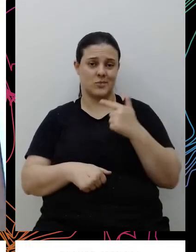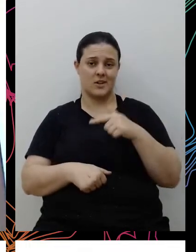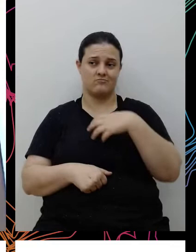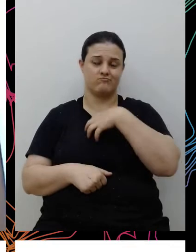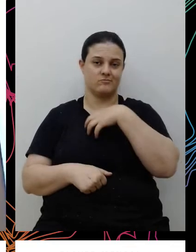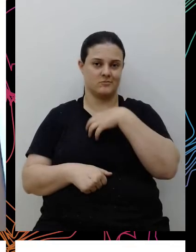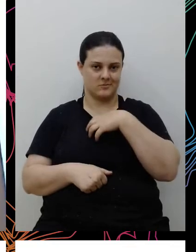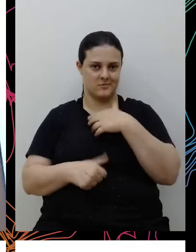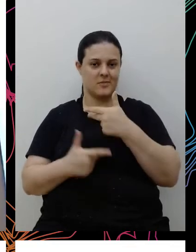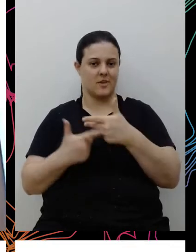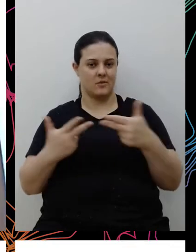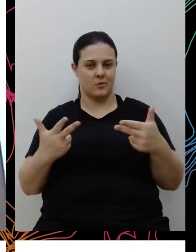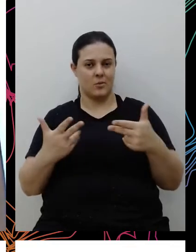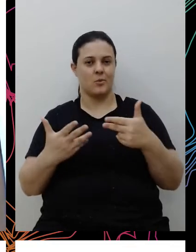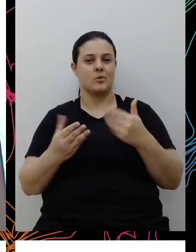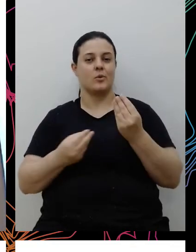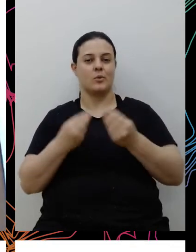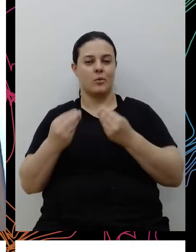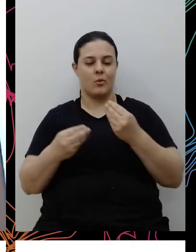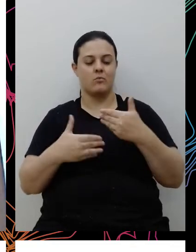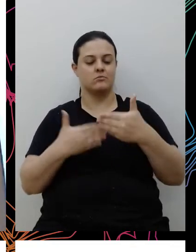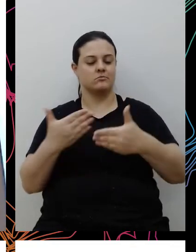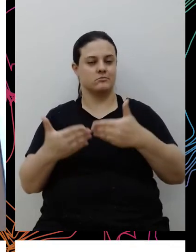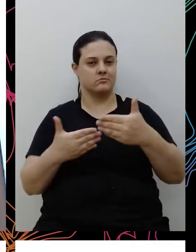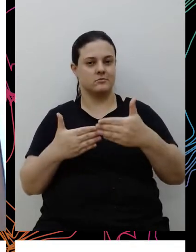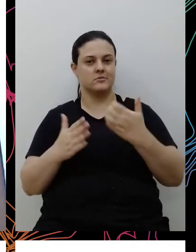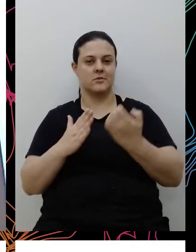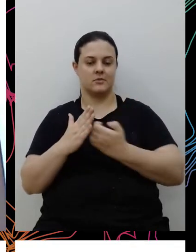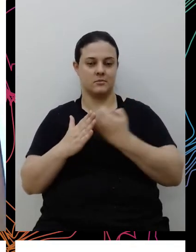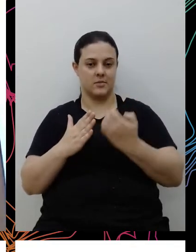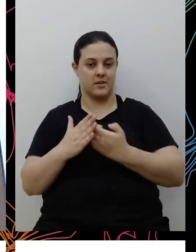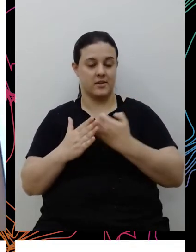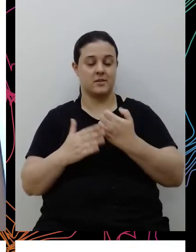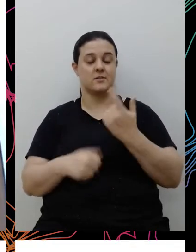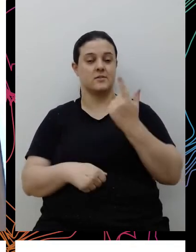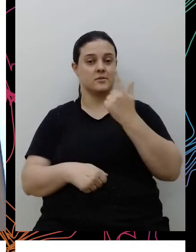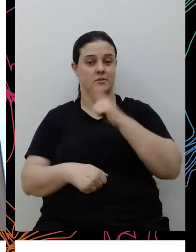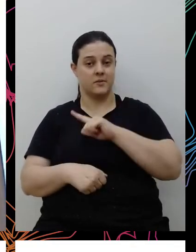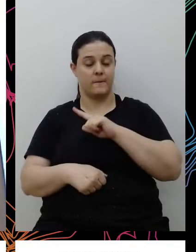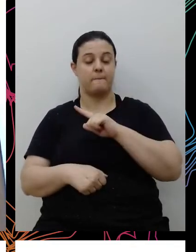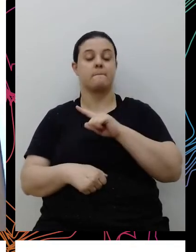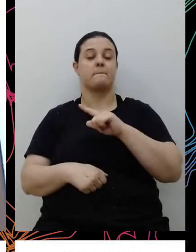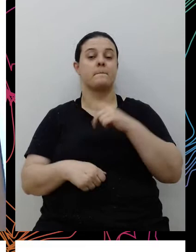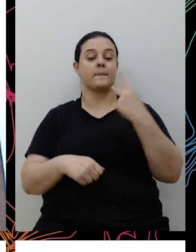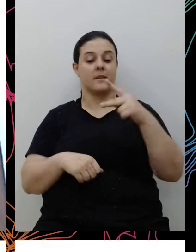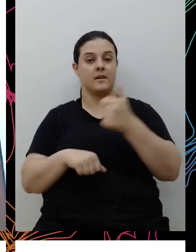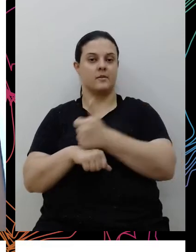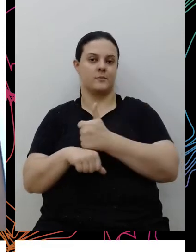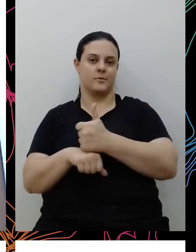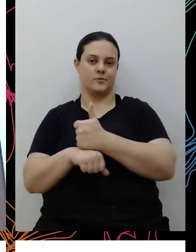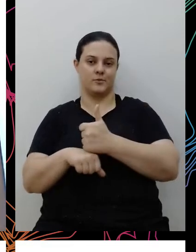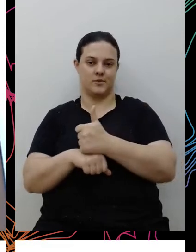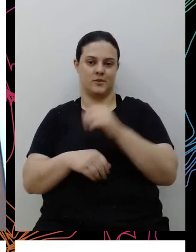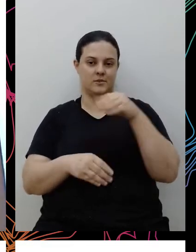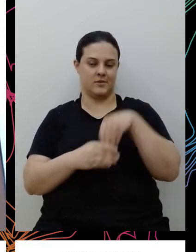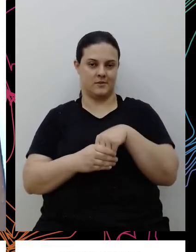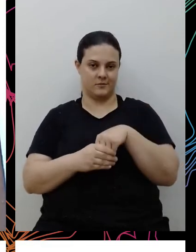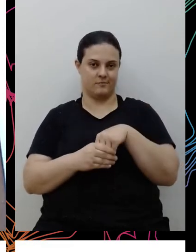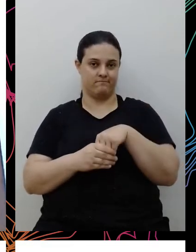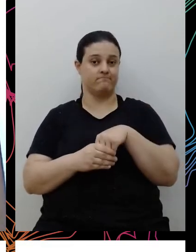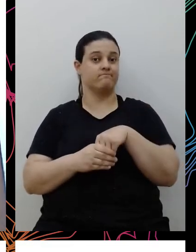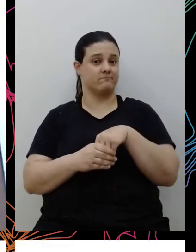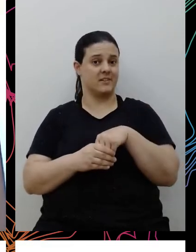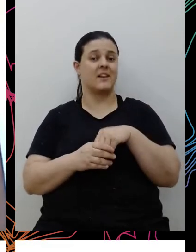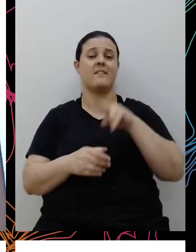né? Da lógica empresarial, uma forma de lidar com os seus profissionais internamente, né? Que isso vai se